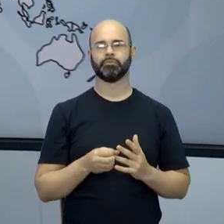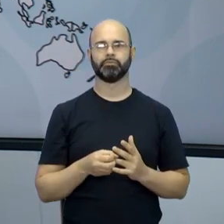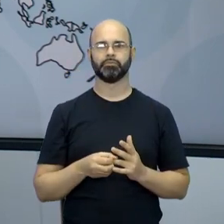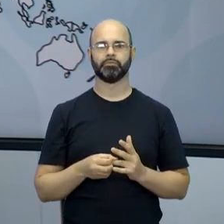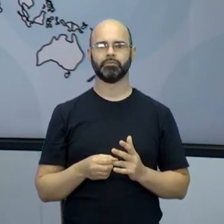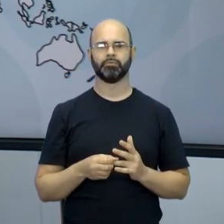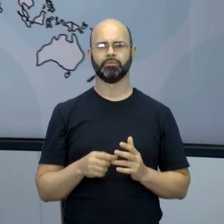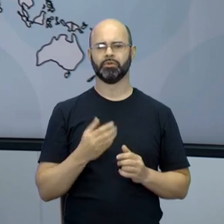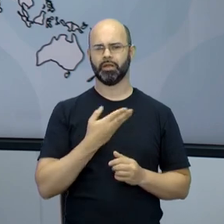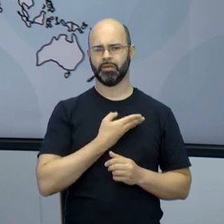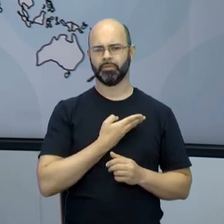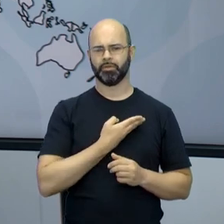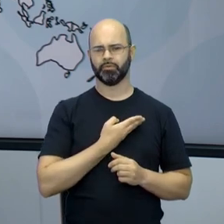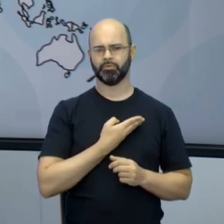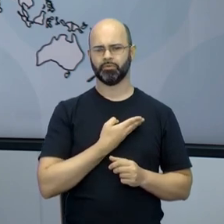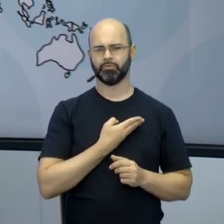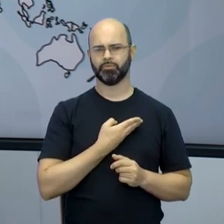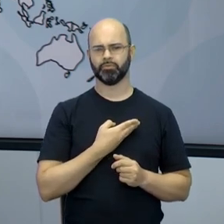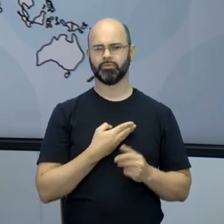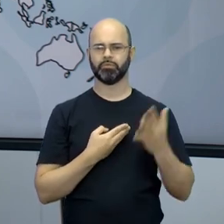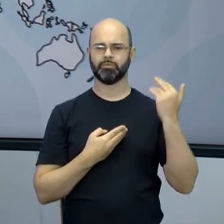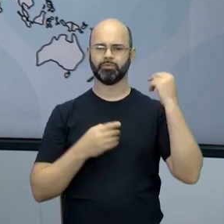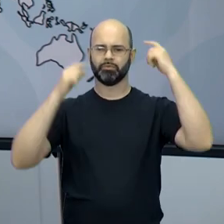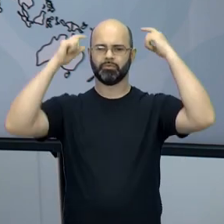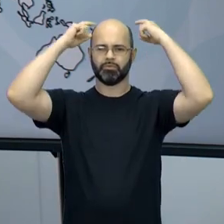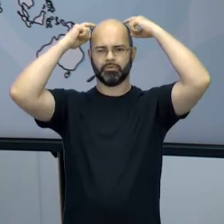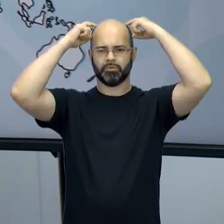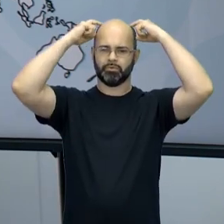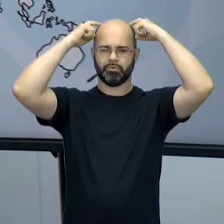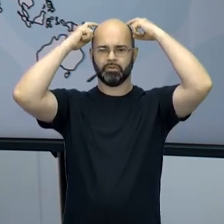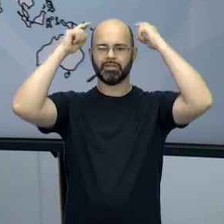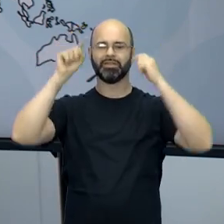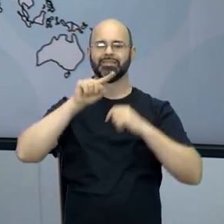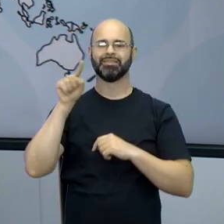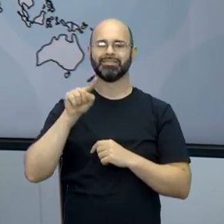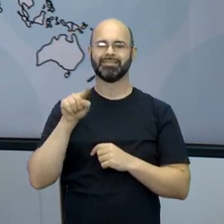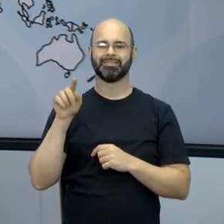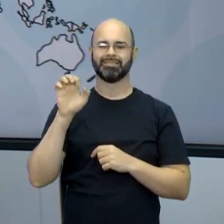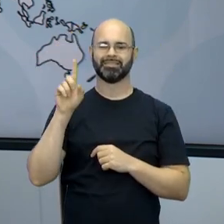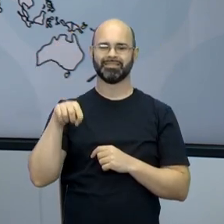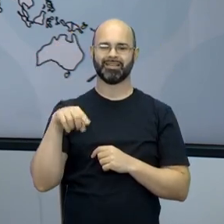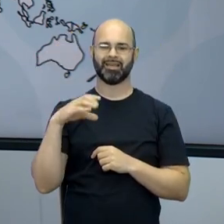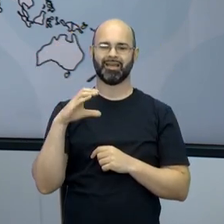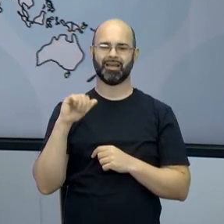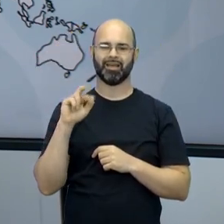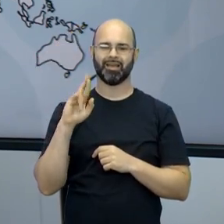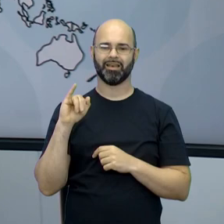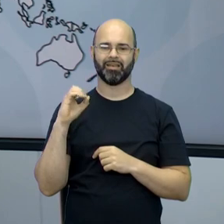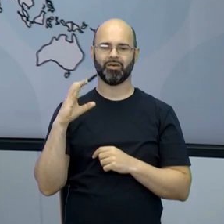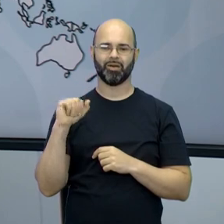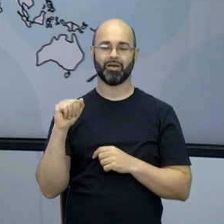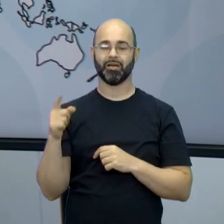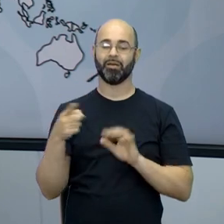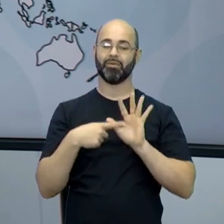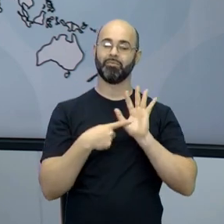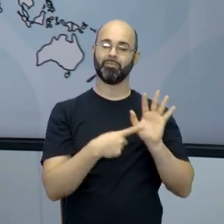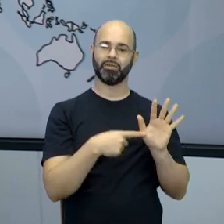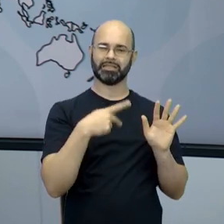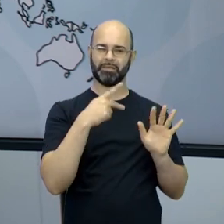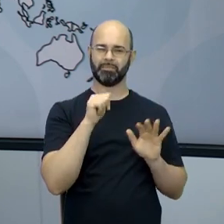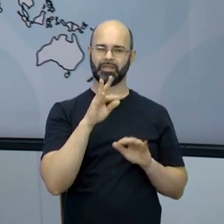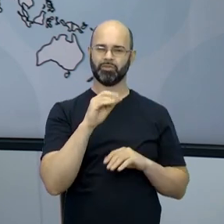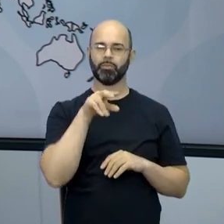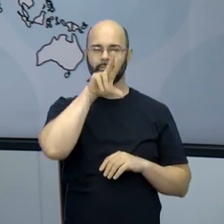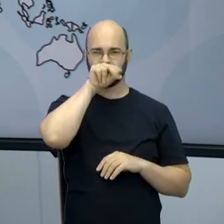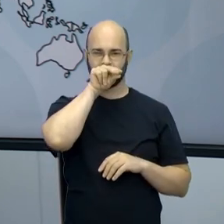Olá Amigos, que foi o filme da Disney, com Walt Disney, que colocou o Zé Carioca, e ele mostra para o Pato Donald o Brasil. E